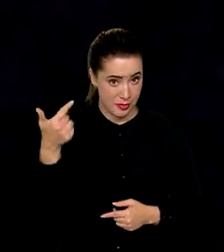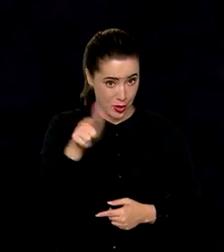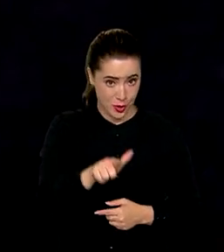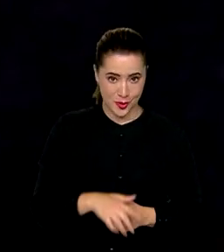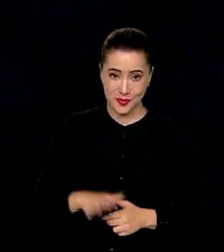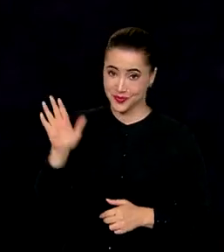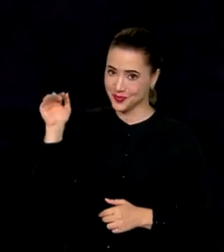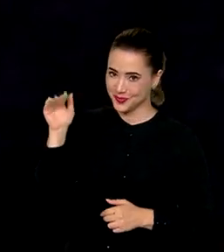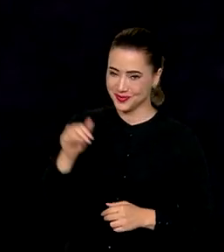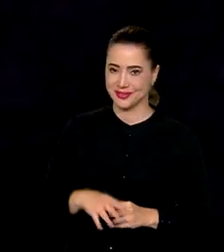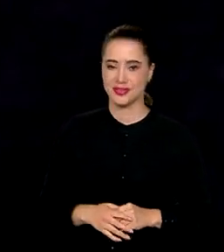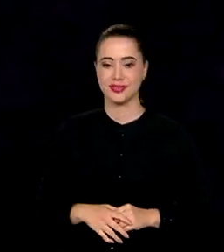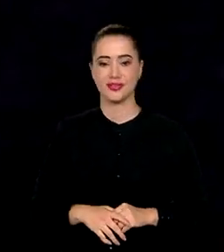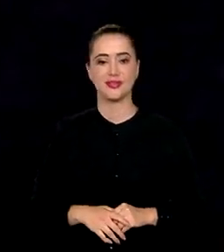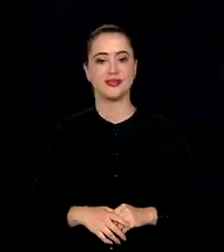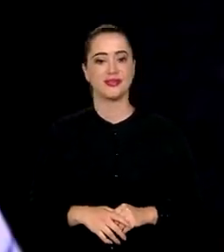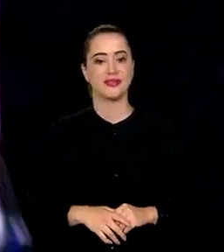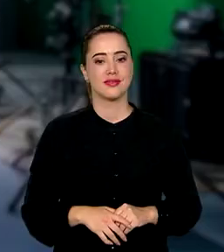mais. Tchau!